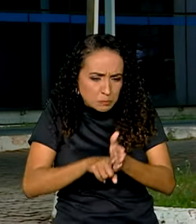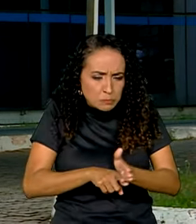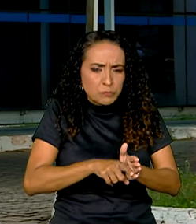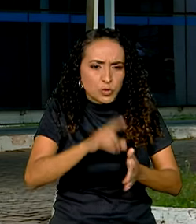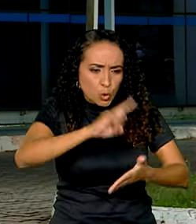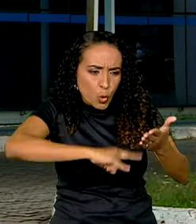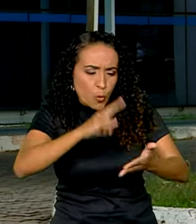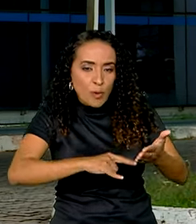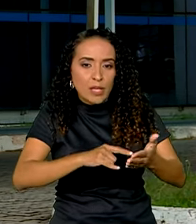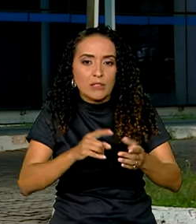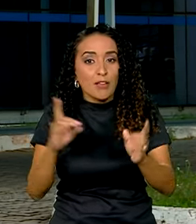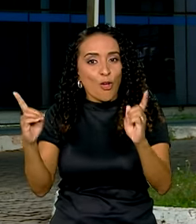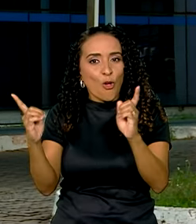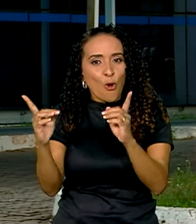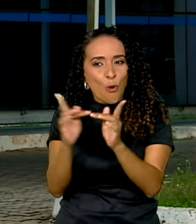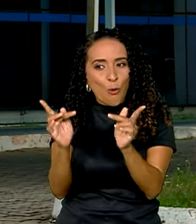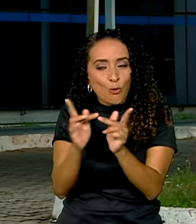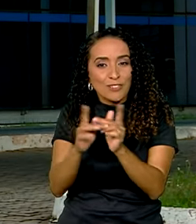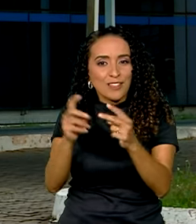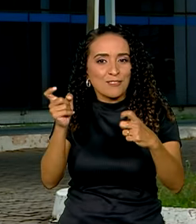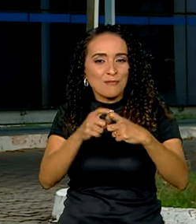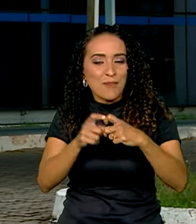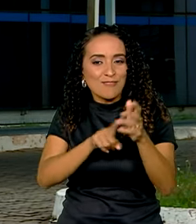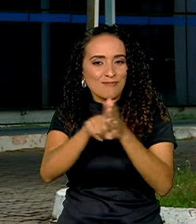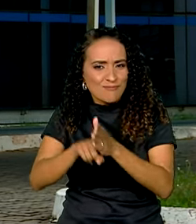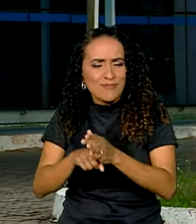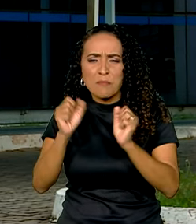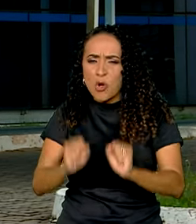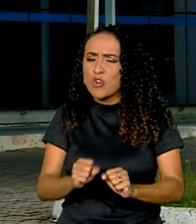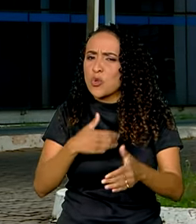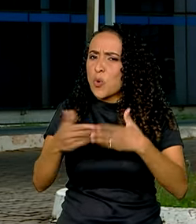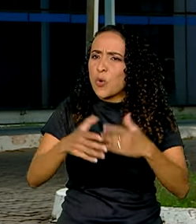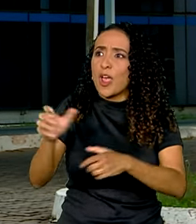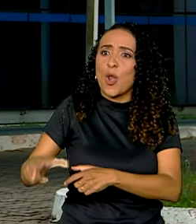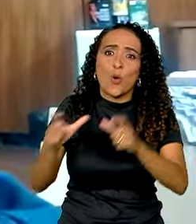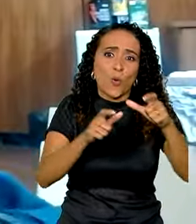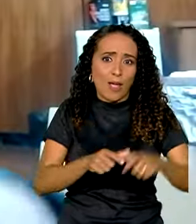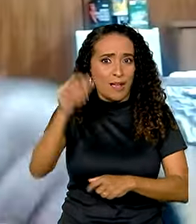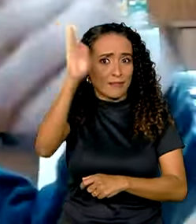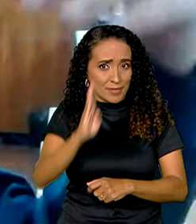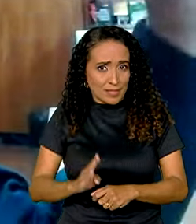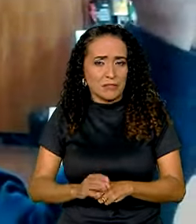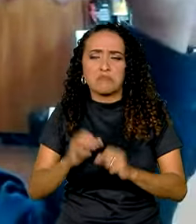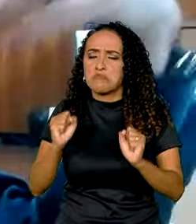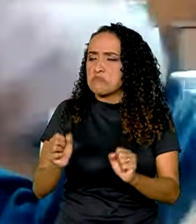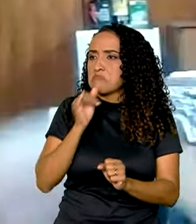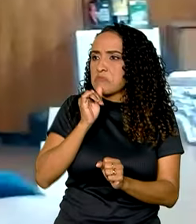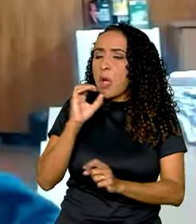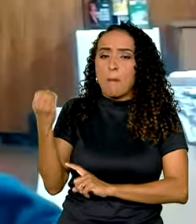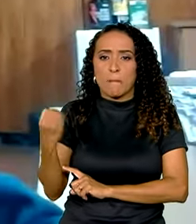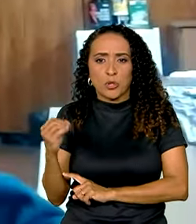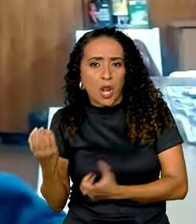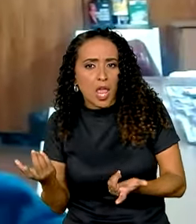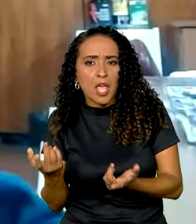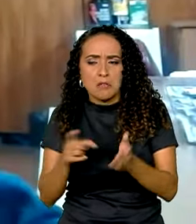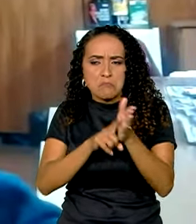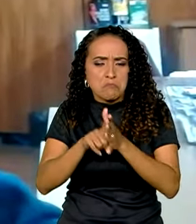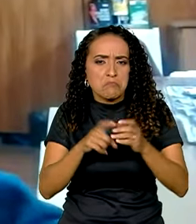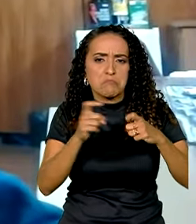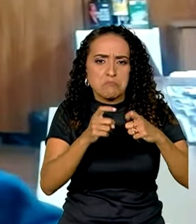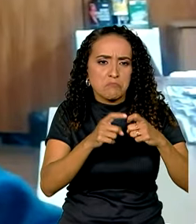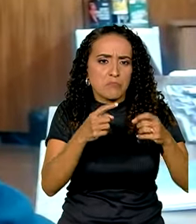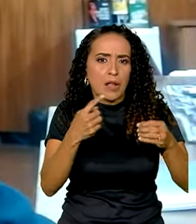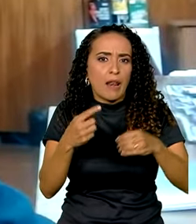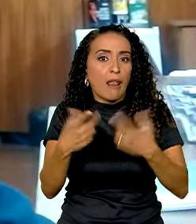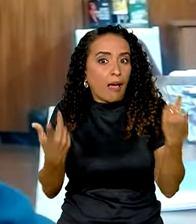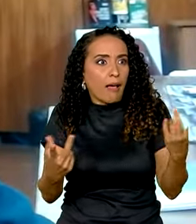e coloca a pessoa em contato com um médico perito, que pode estar em qualquer lugar do Brasil. Ele pode estar em Porto Alegre periciando alguém no interior